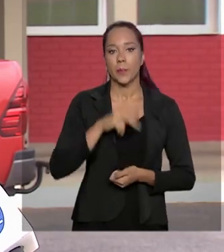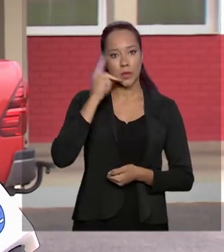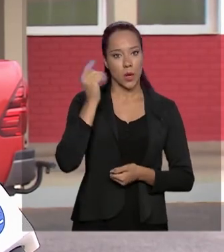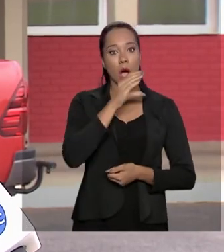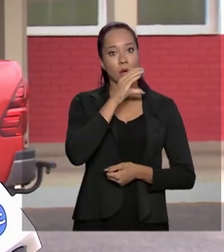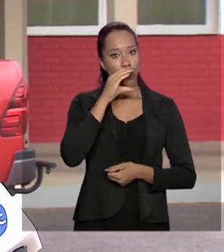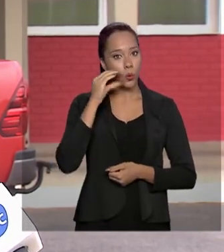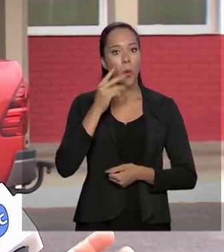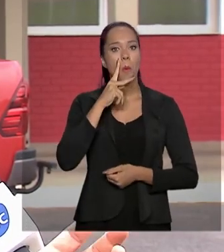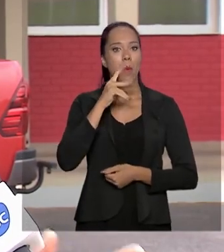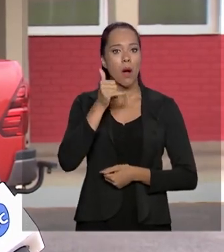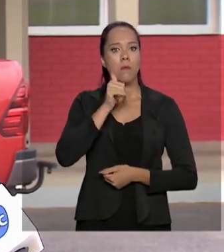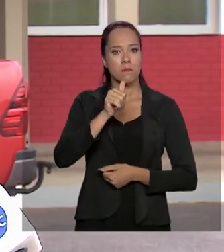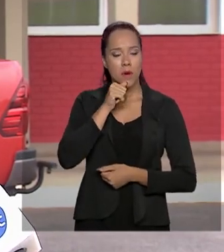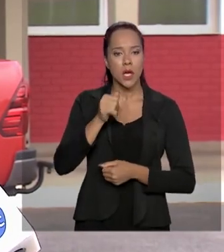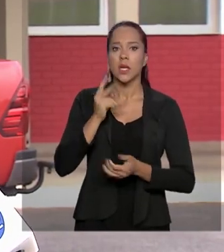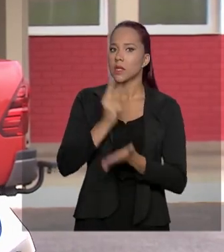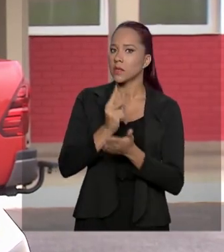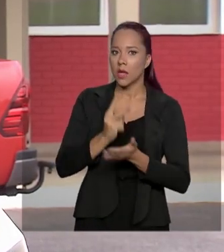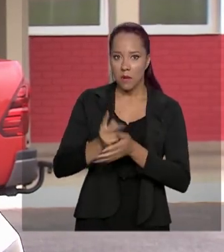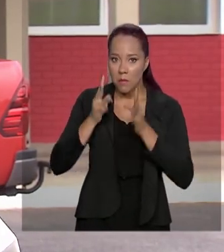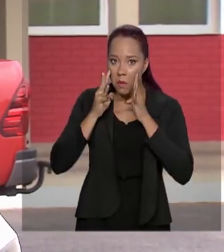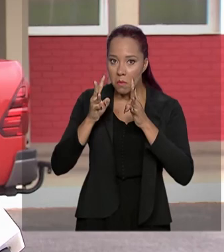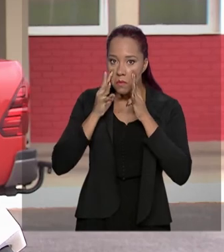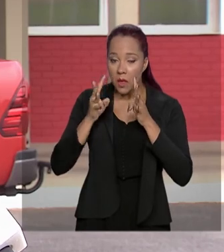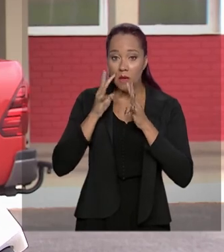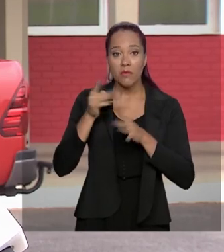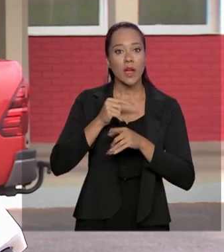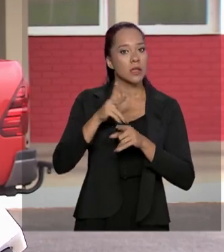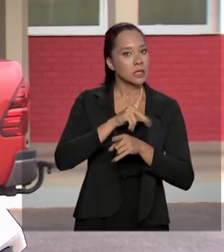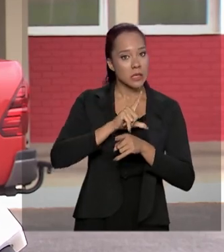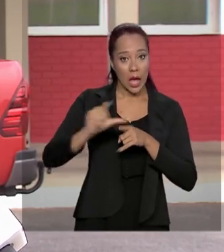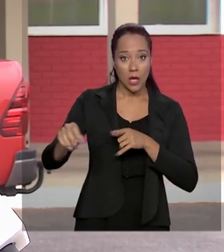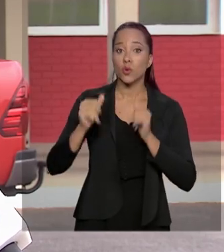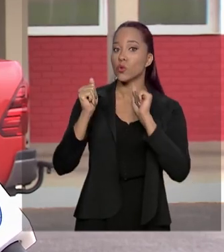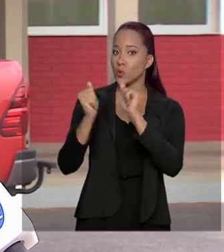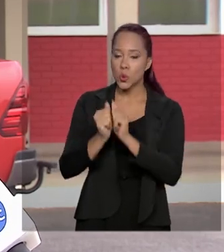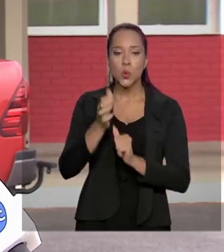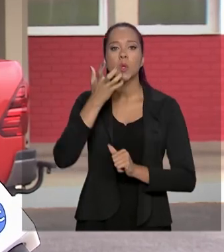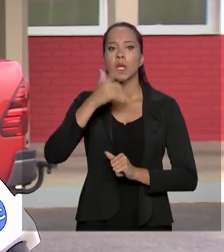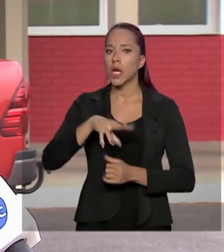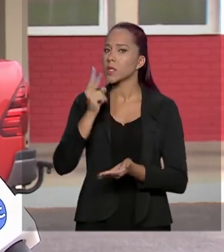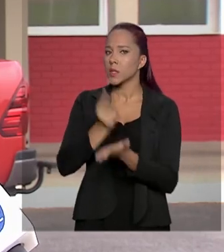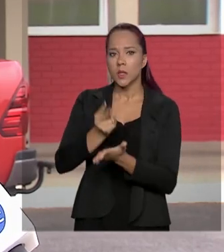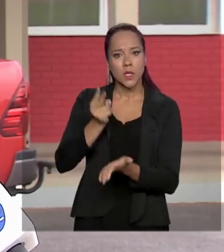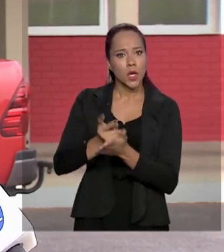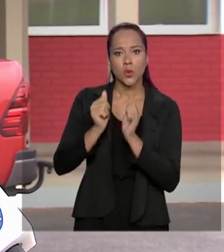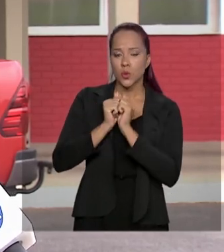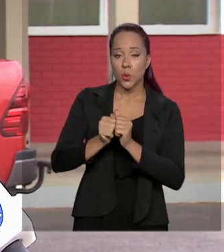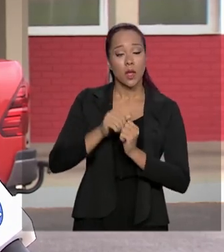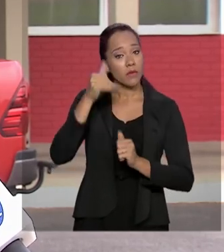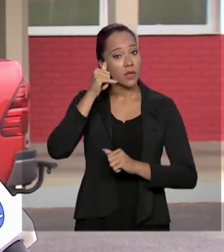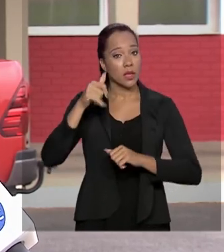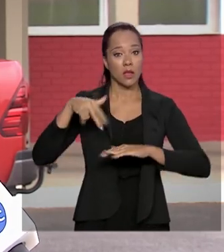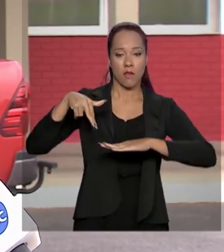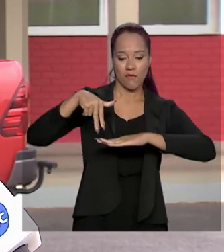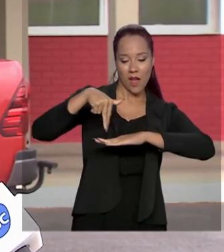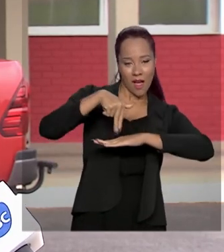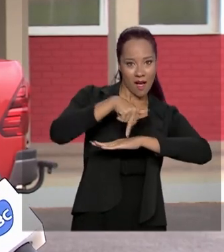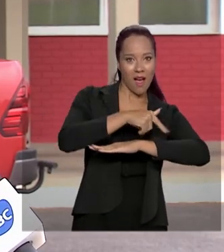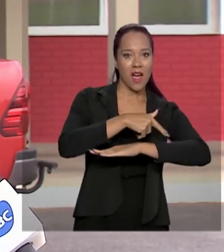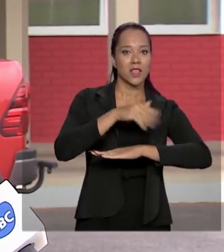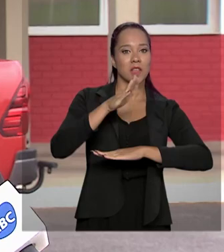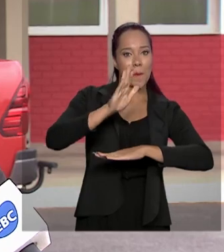constantemente aí, observando a criança, vai sair ali e acompanha a criança todo o tempo, tomando cuidado com atropelamentos, em faixa de